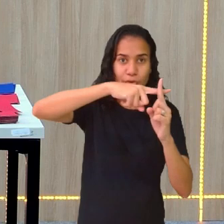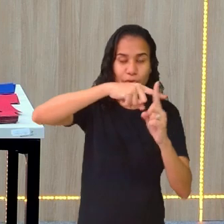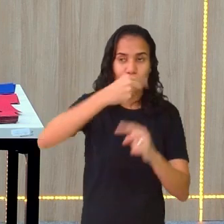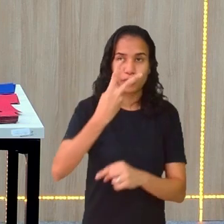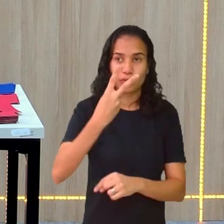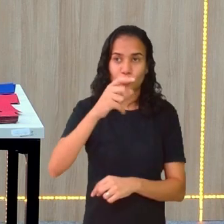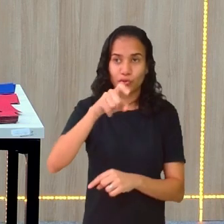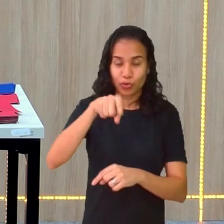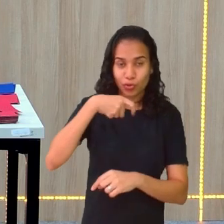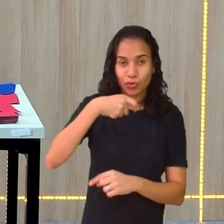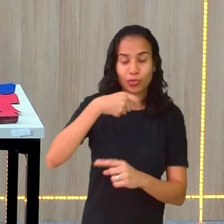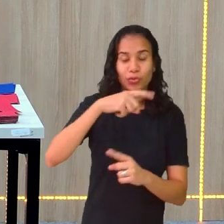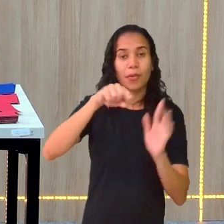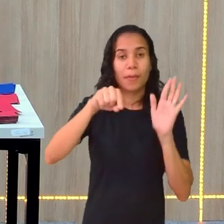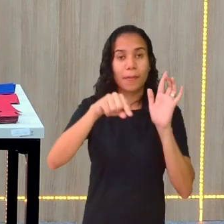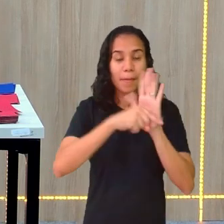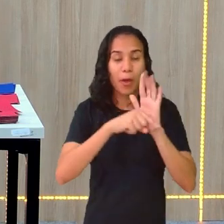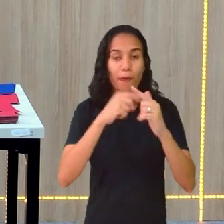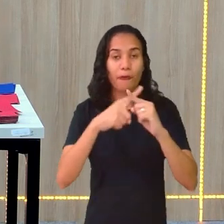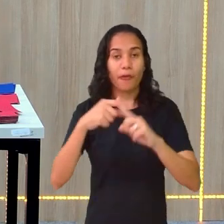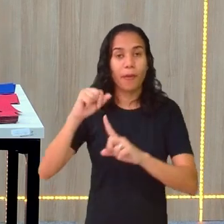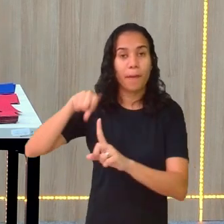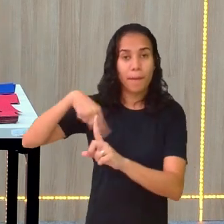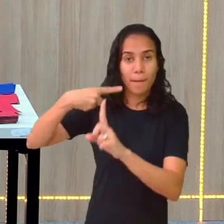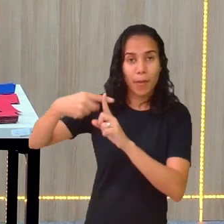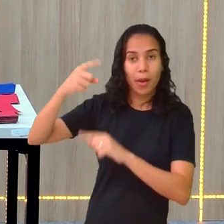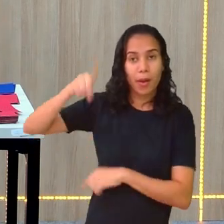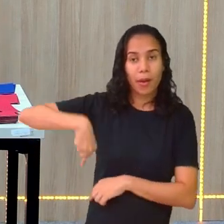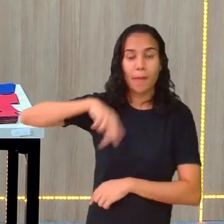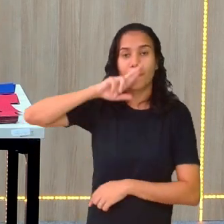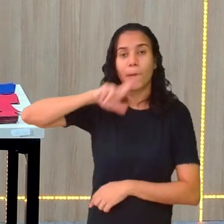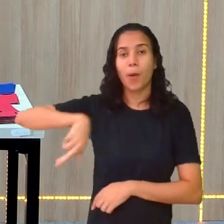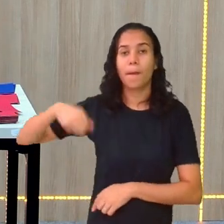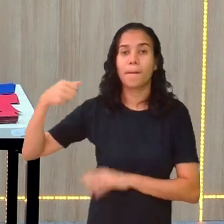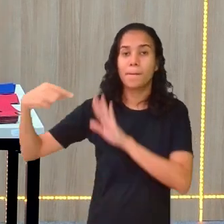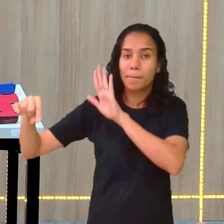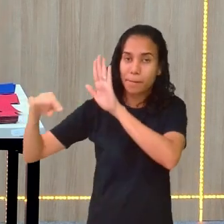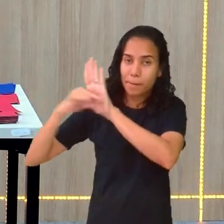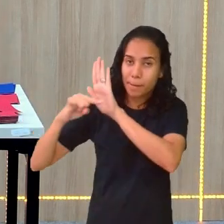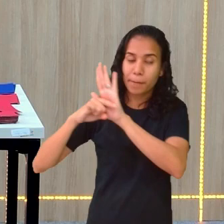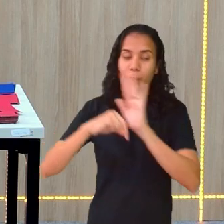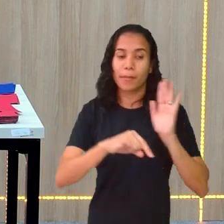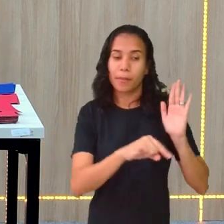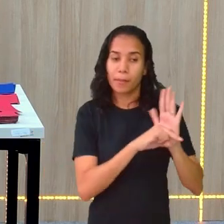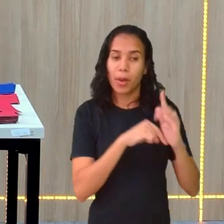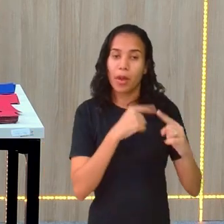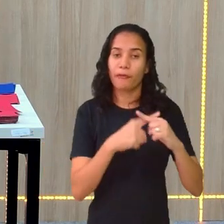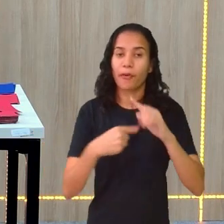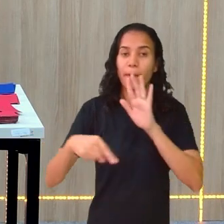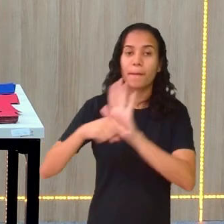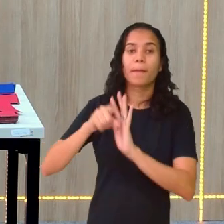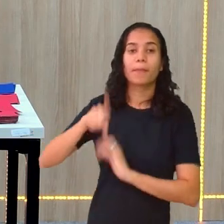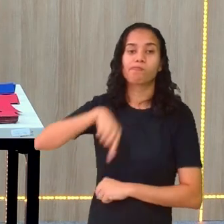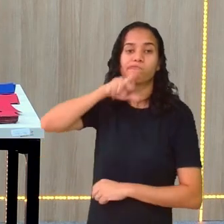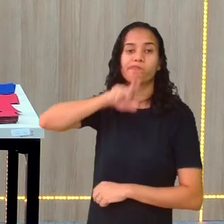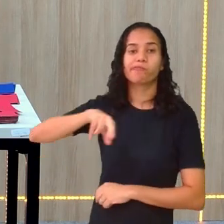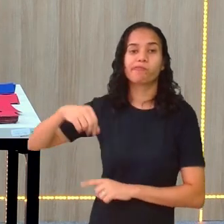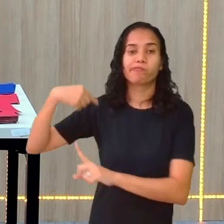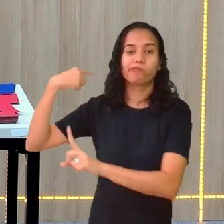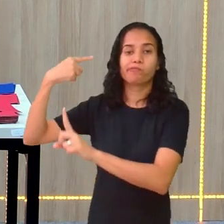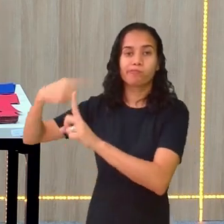2X, então menos vezes mais dá menos. Menos vezes menos dá mais.